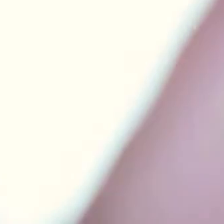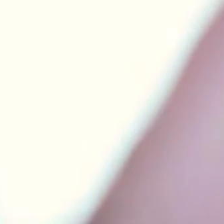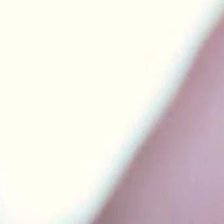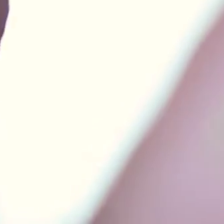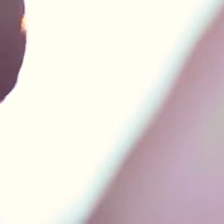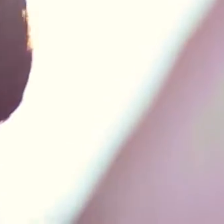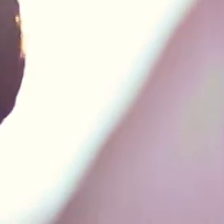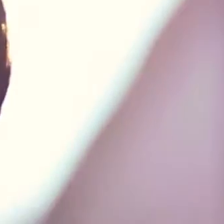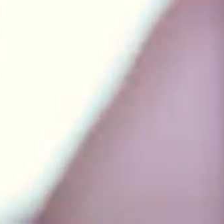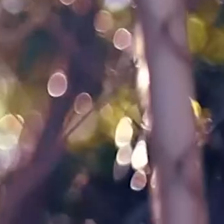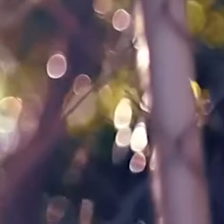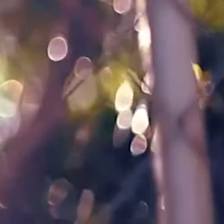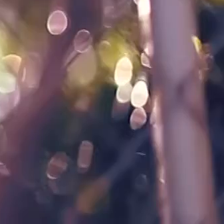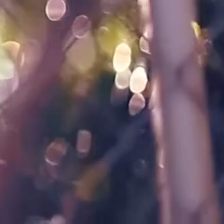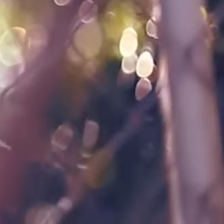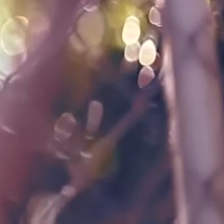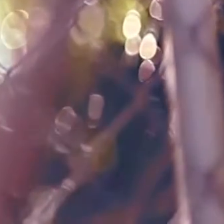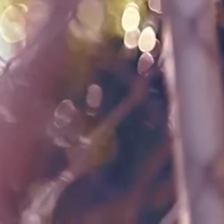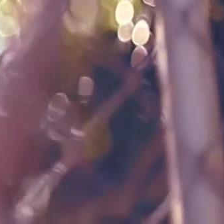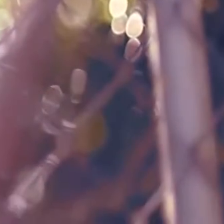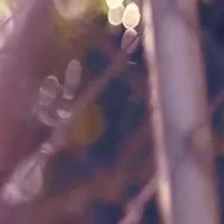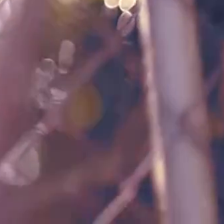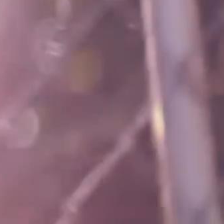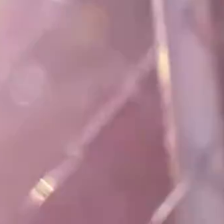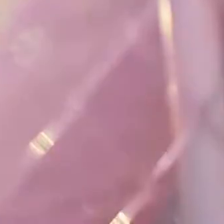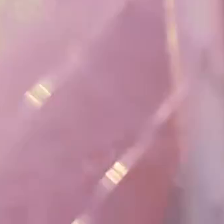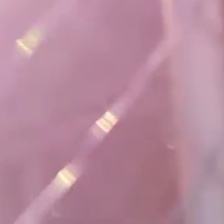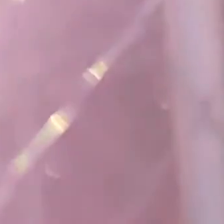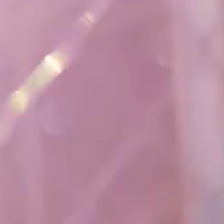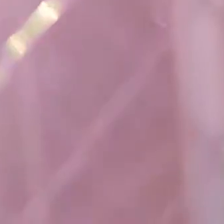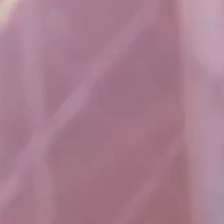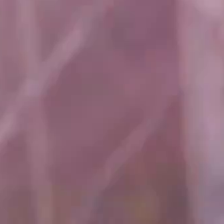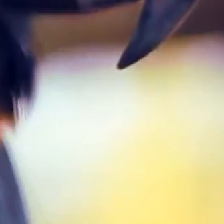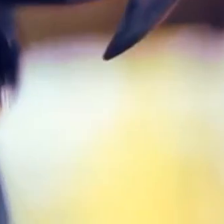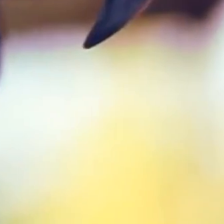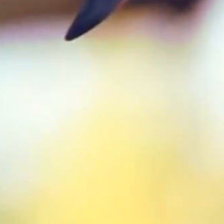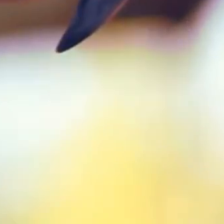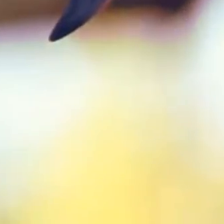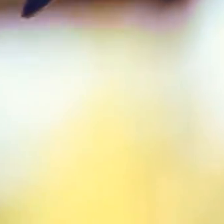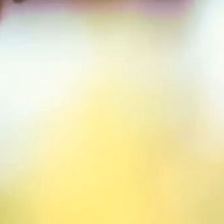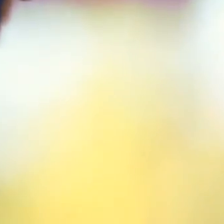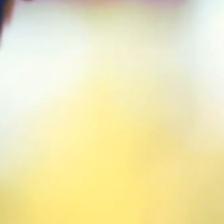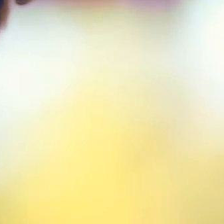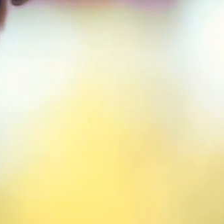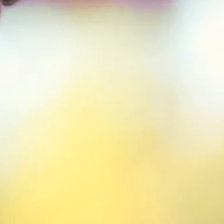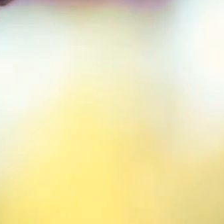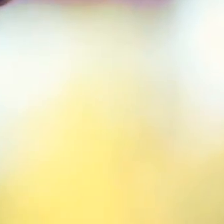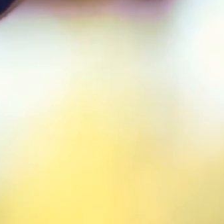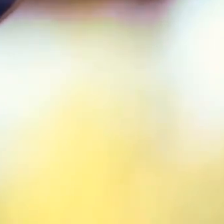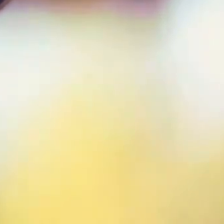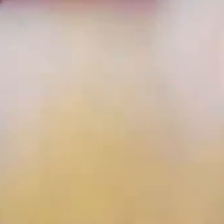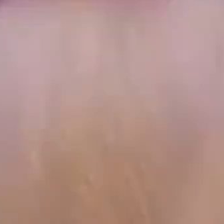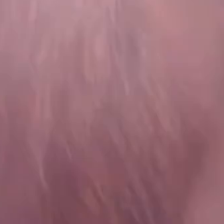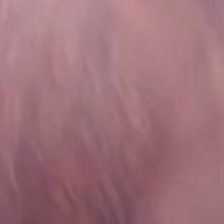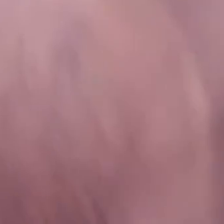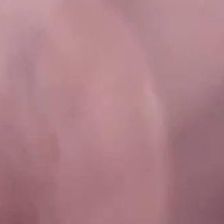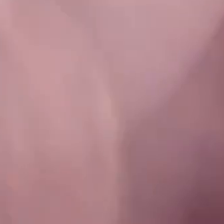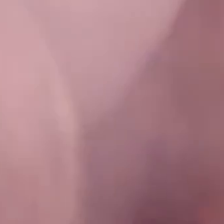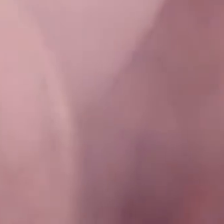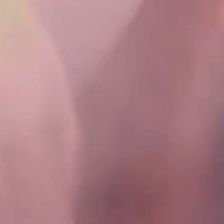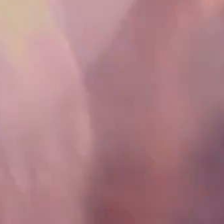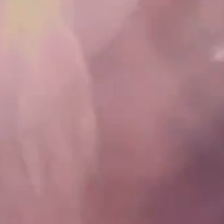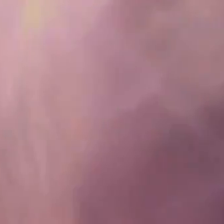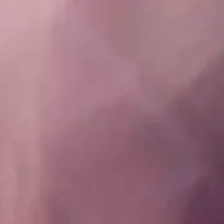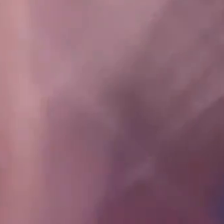e acolhe animais silvestres vítimas de contrabando e maus tratos. O Primaves, Centro de